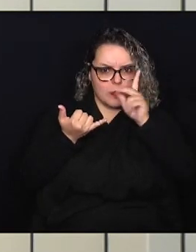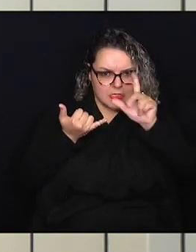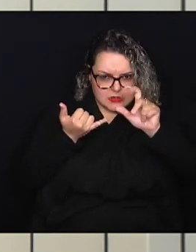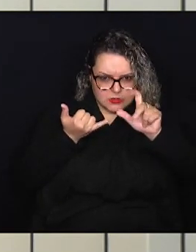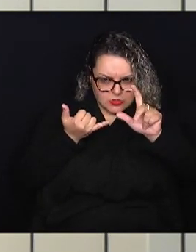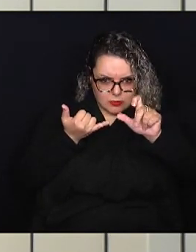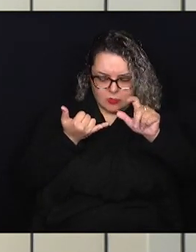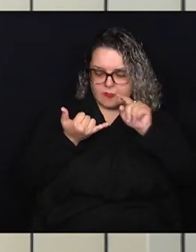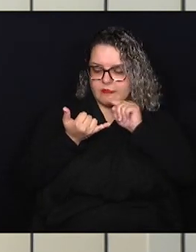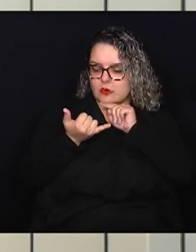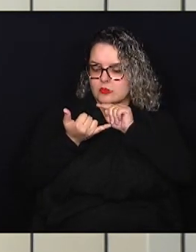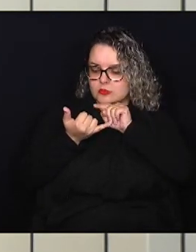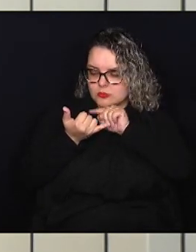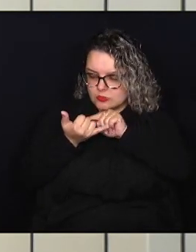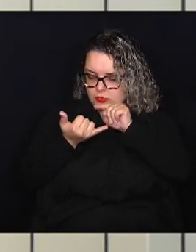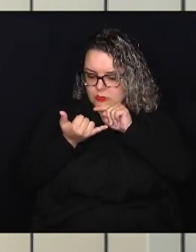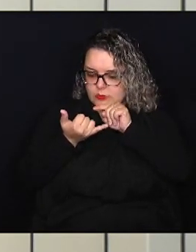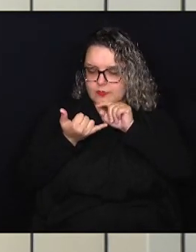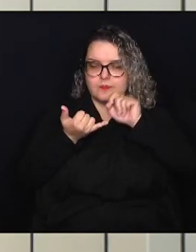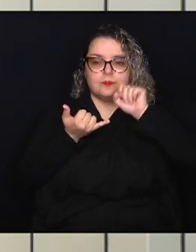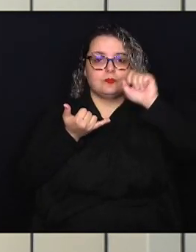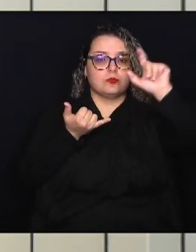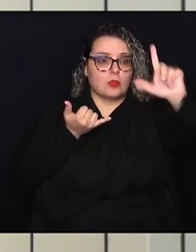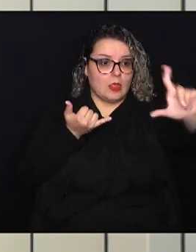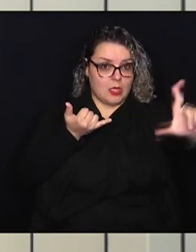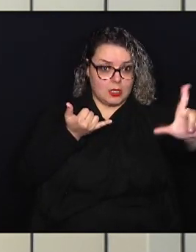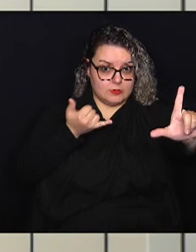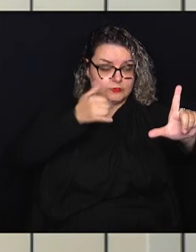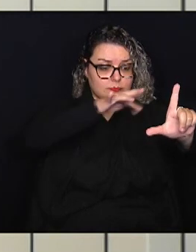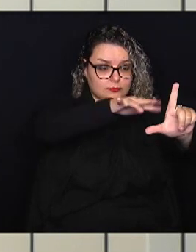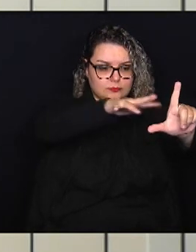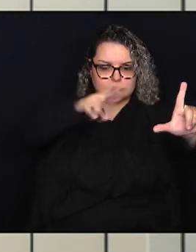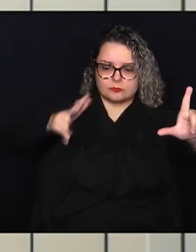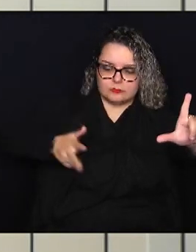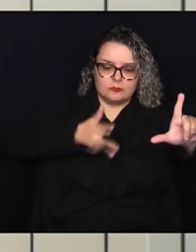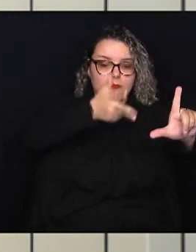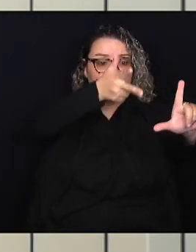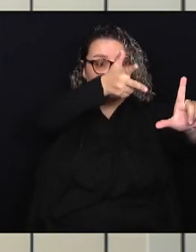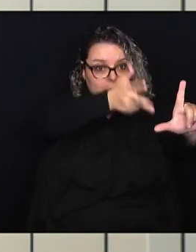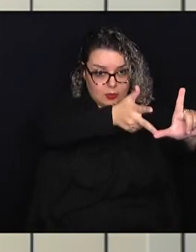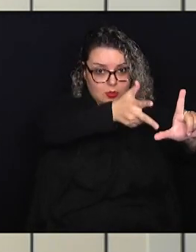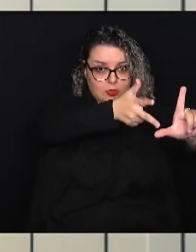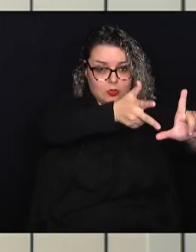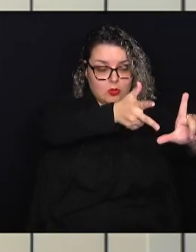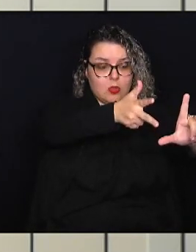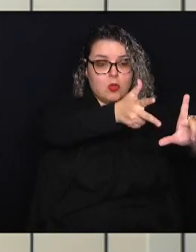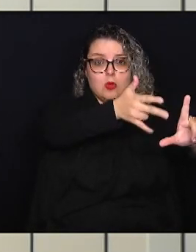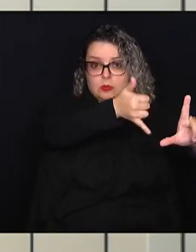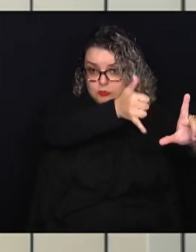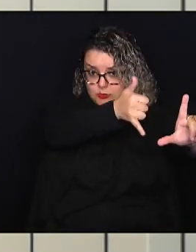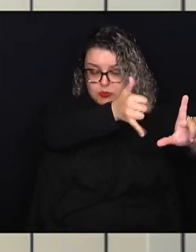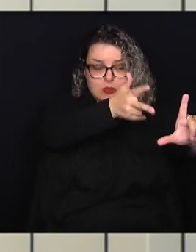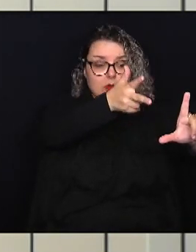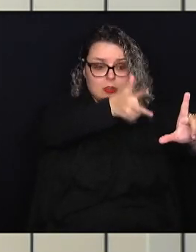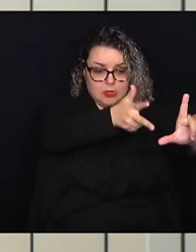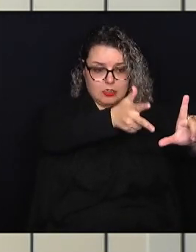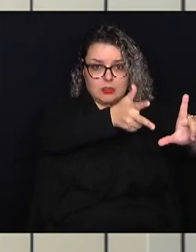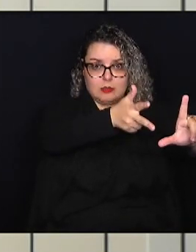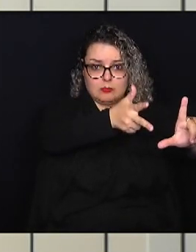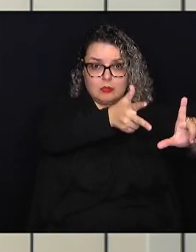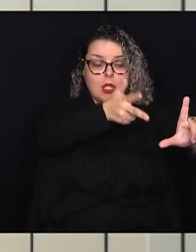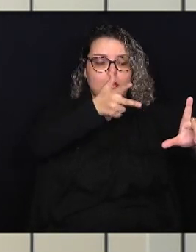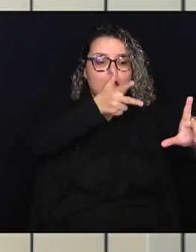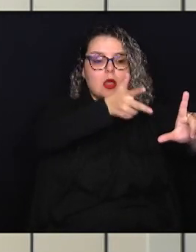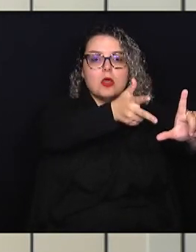perto? Pegue o celular, abra a câmera do seu celular e aponte aqui, para este QR Code. Com a